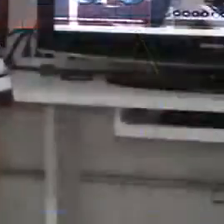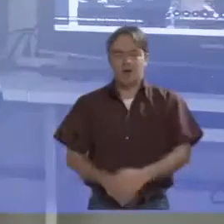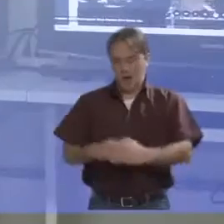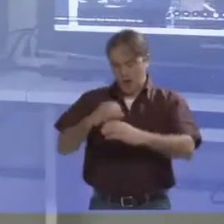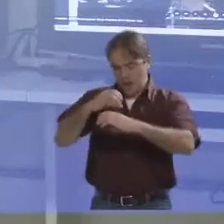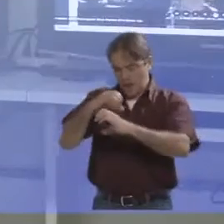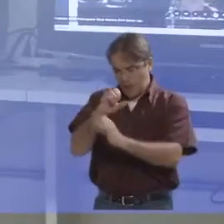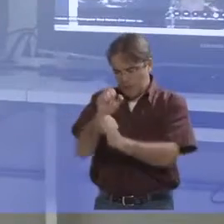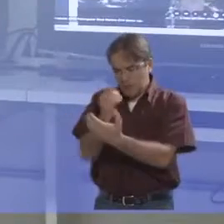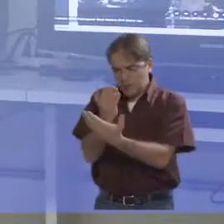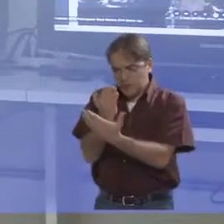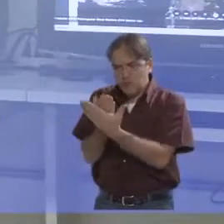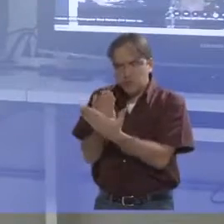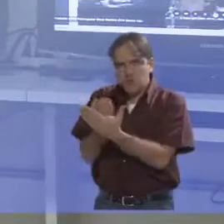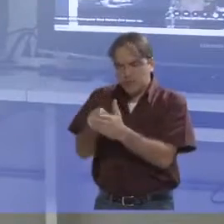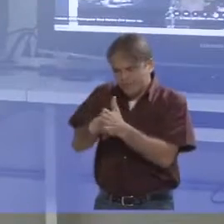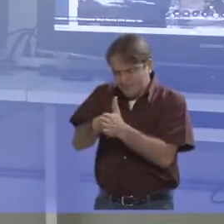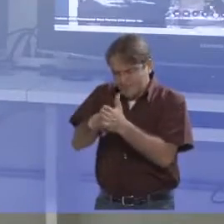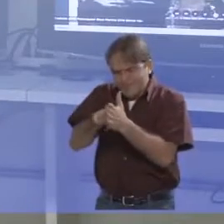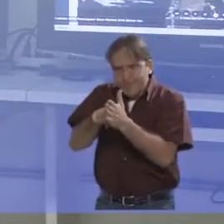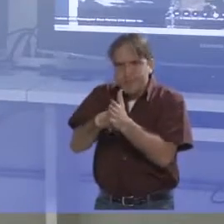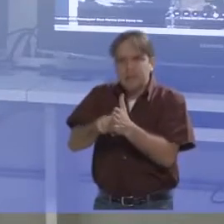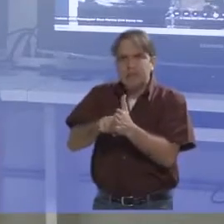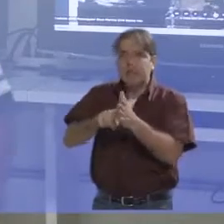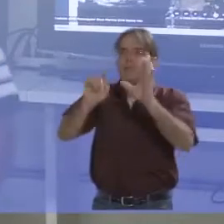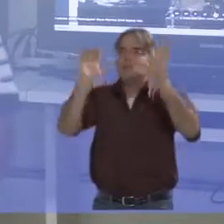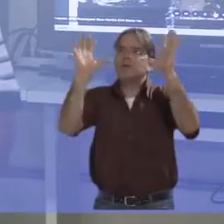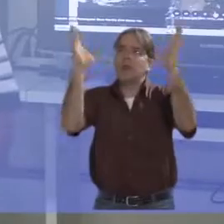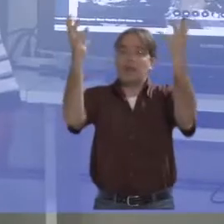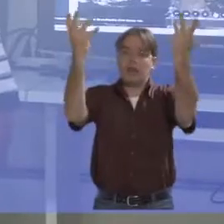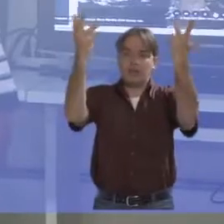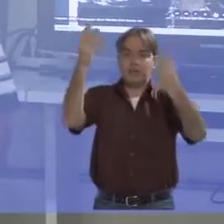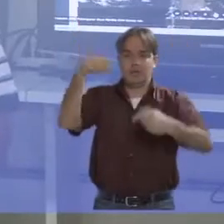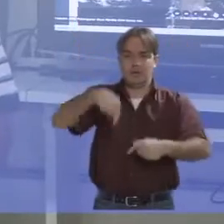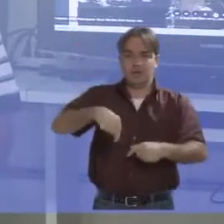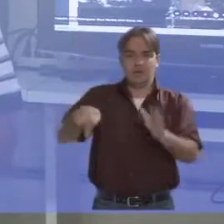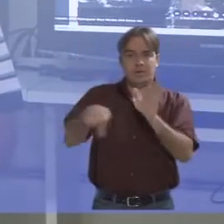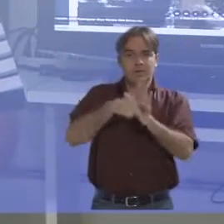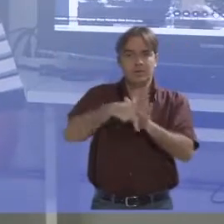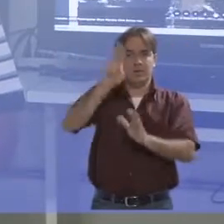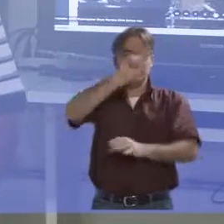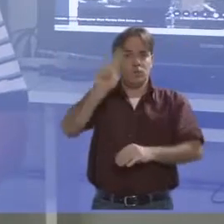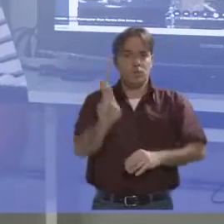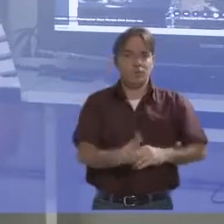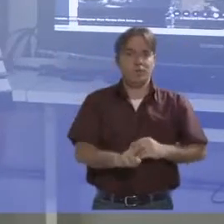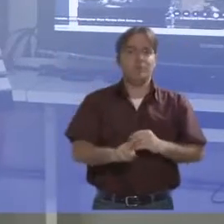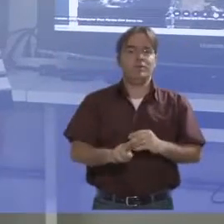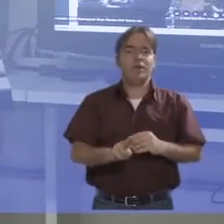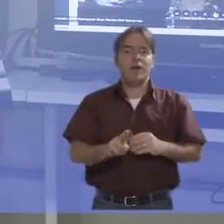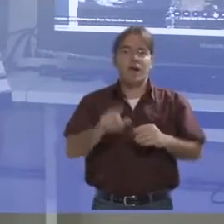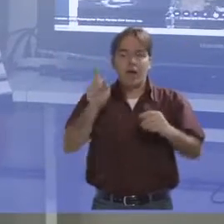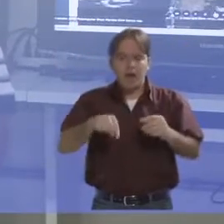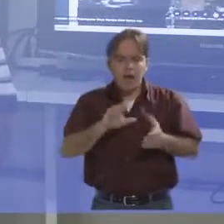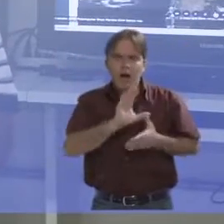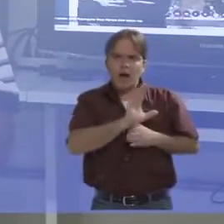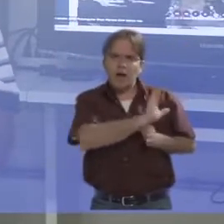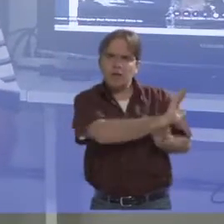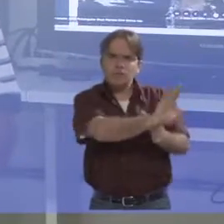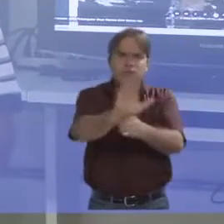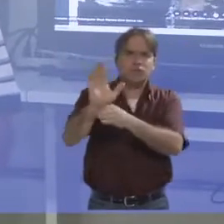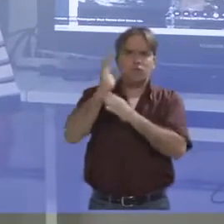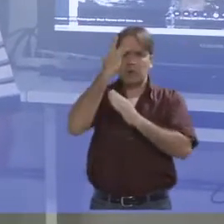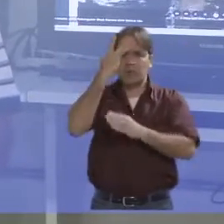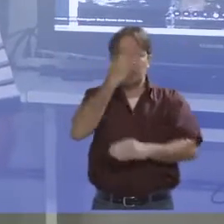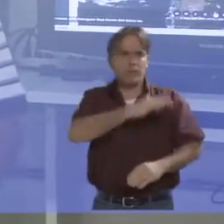O Laboratório de Meteorologia da Univasf é uma contribuição que a Univasf, ao chegar